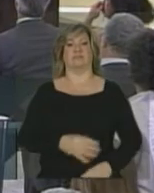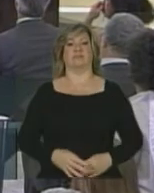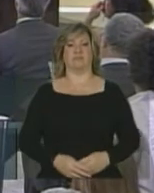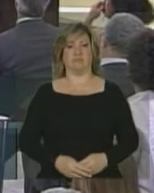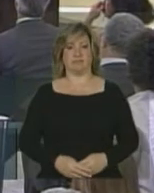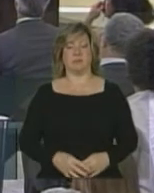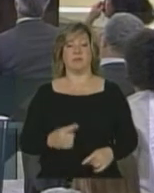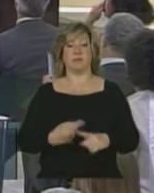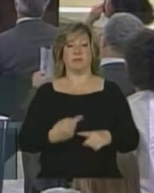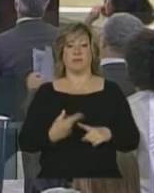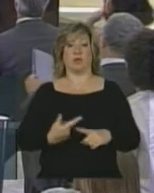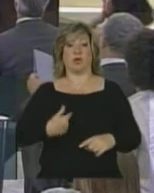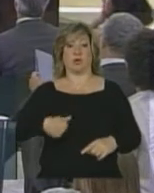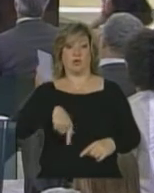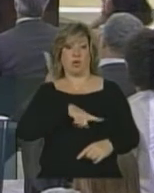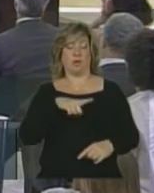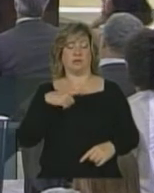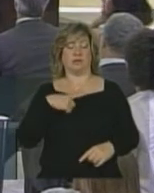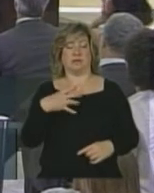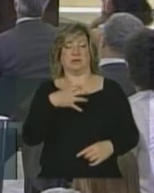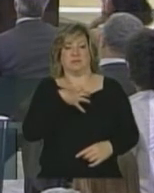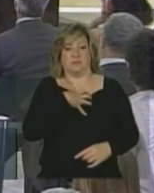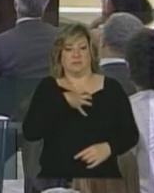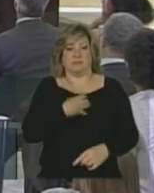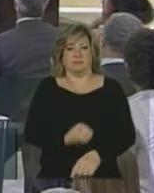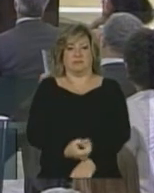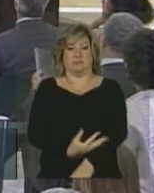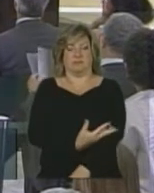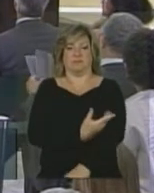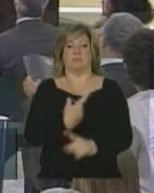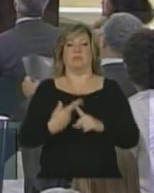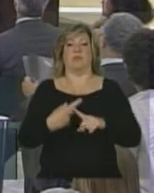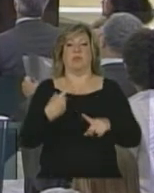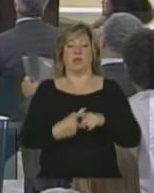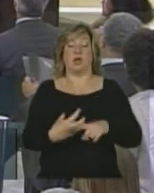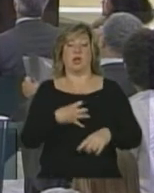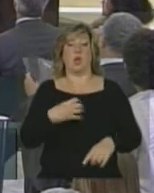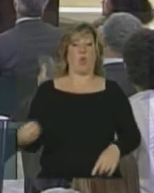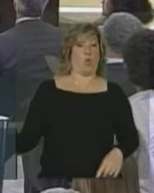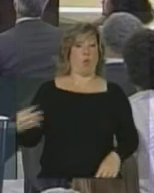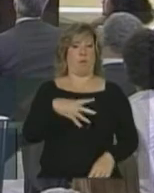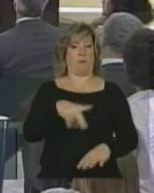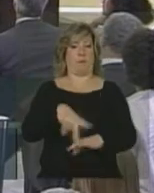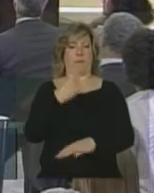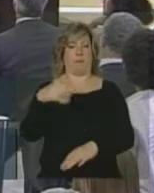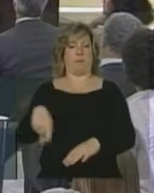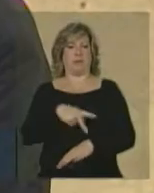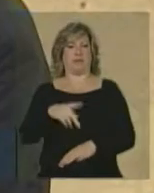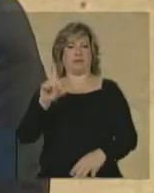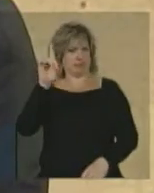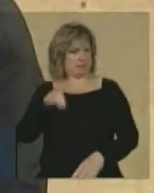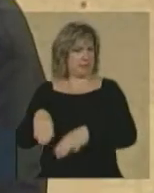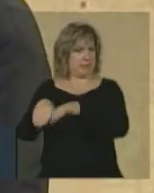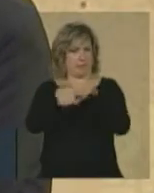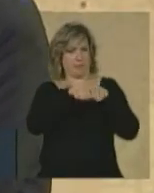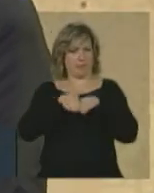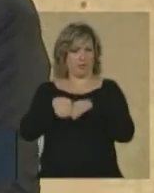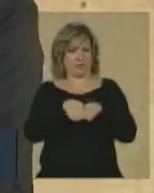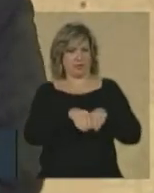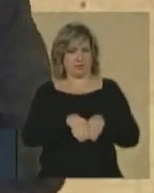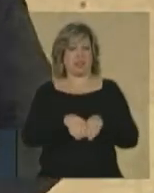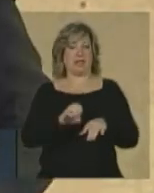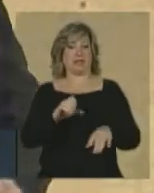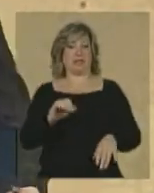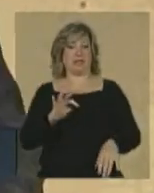Nós estamos vivendo um outro momento, um momento de um novo país, de um país democrático, de um Estado de direito.